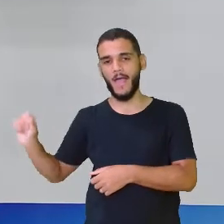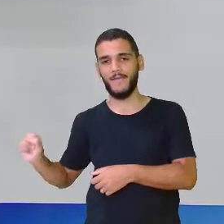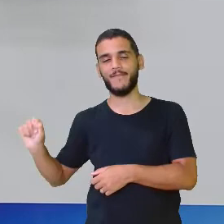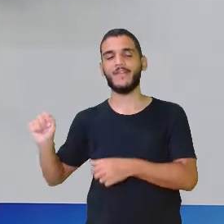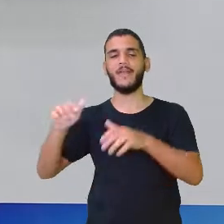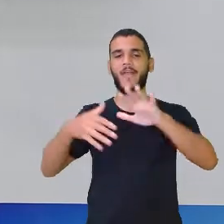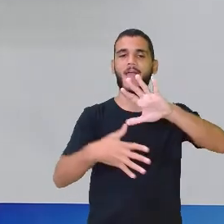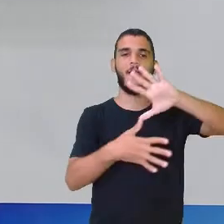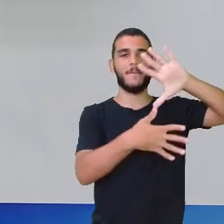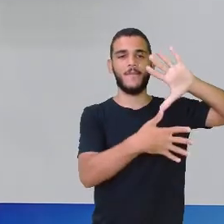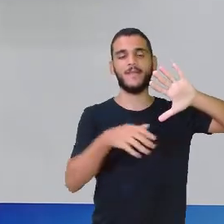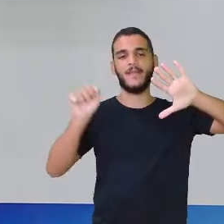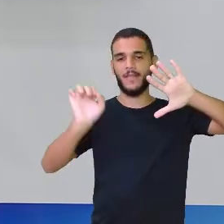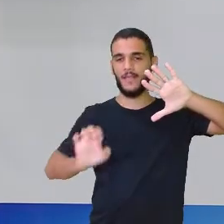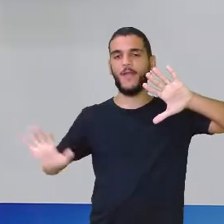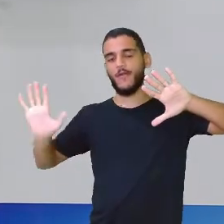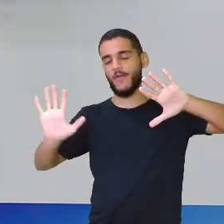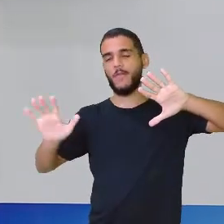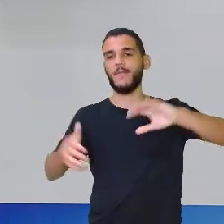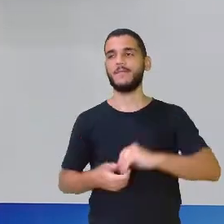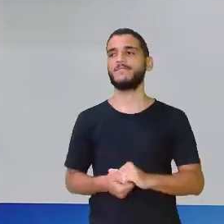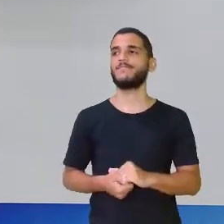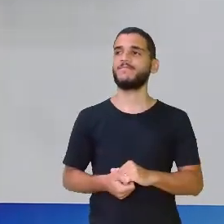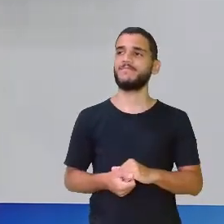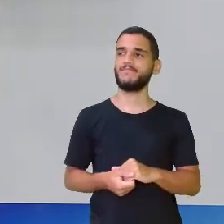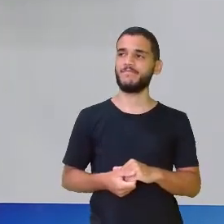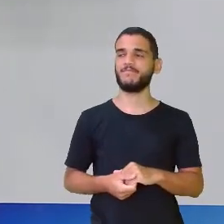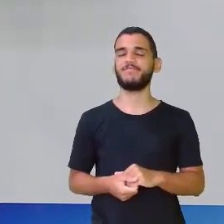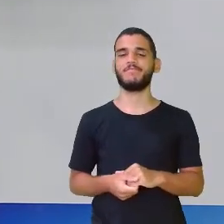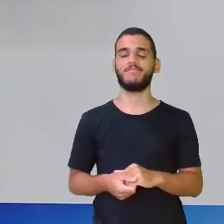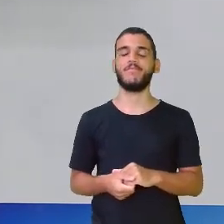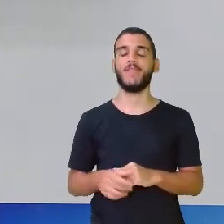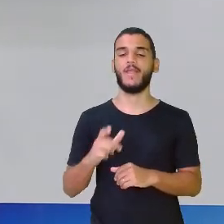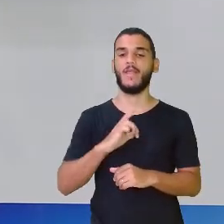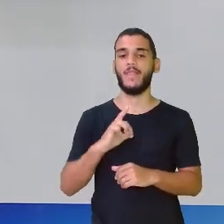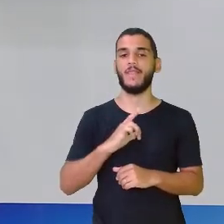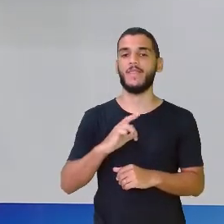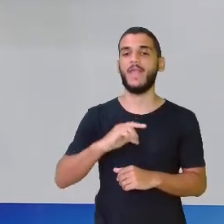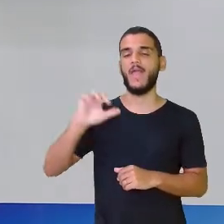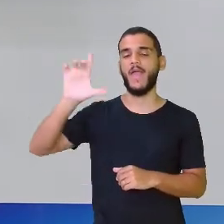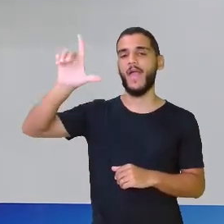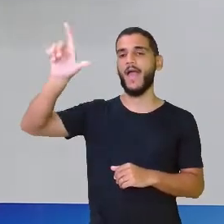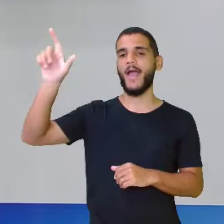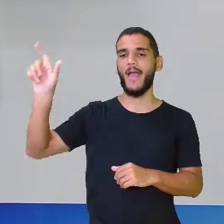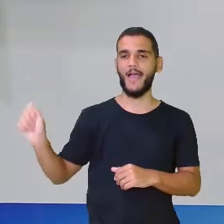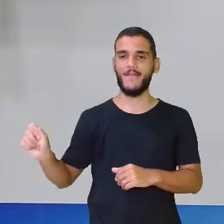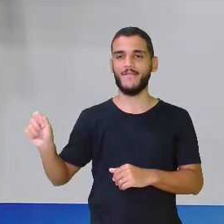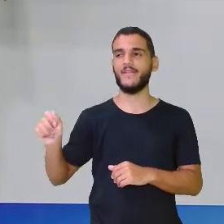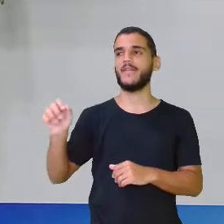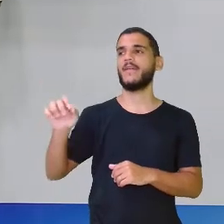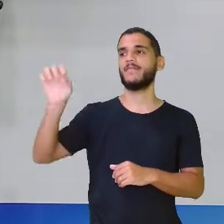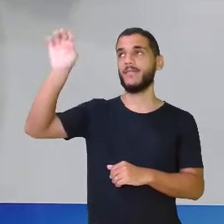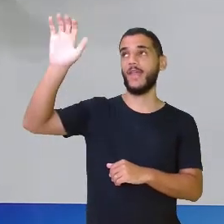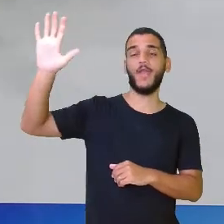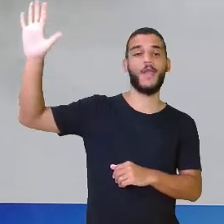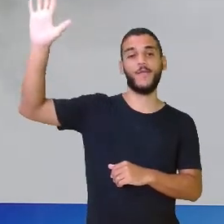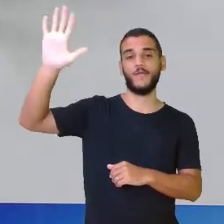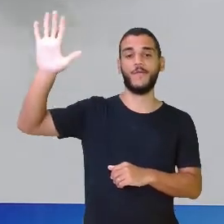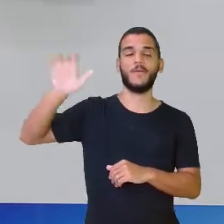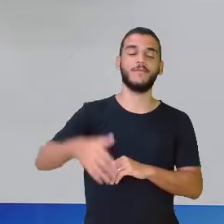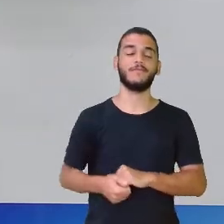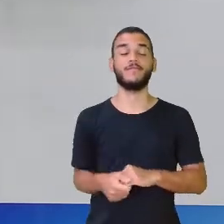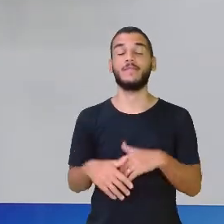olha só, aqui a gente tem a nossa América, aqui esse continente aqui é o continente africano e esse aqui é o europeu.